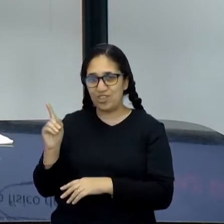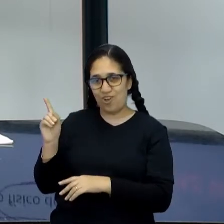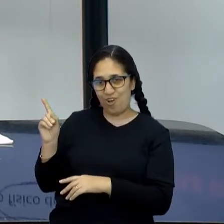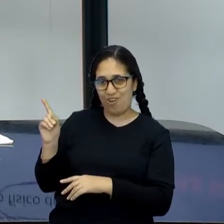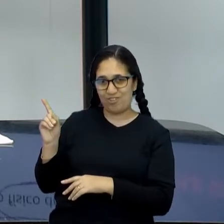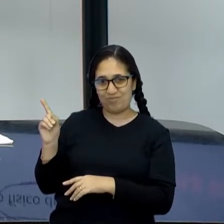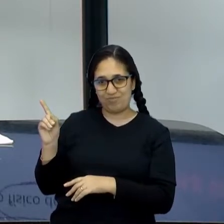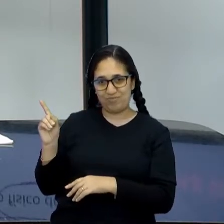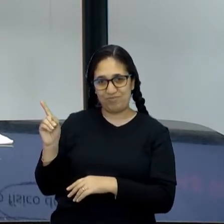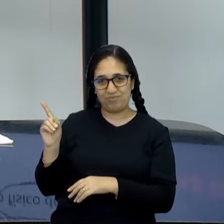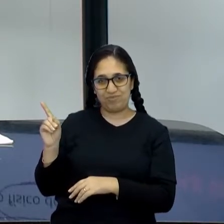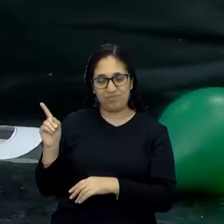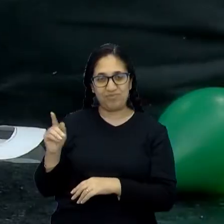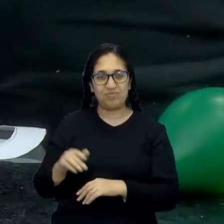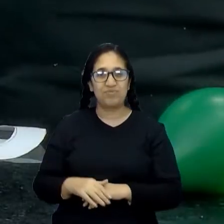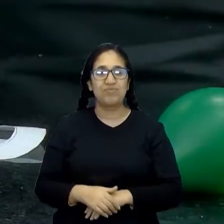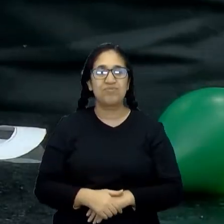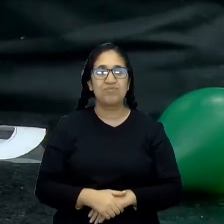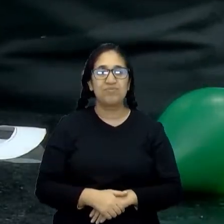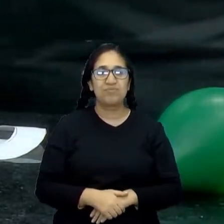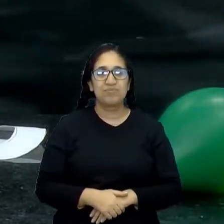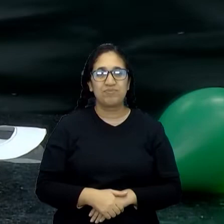E vamos observar o que acontece.